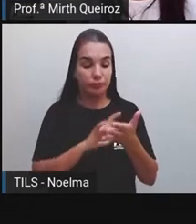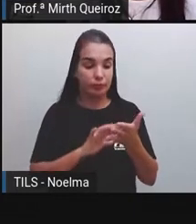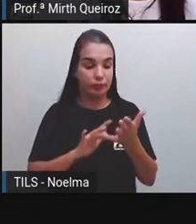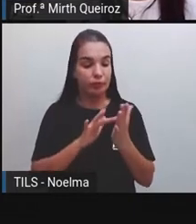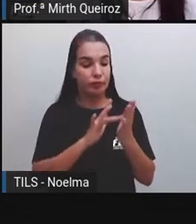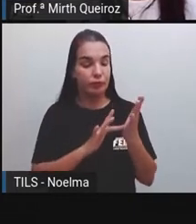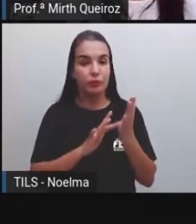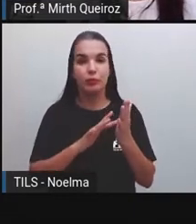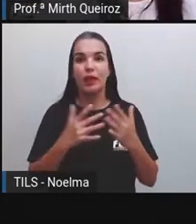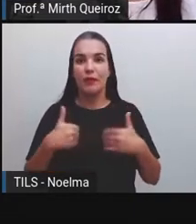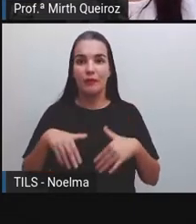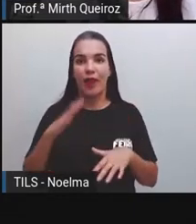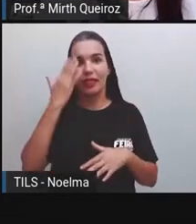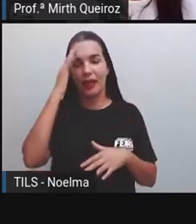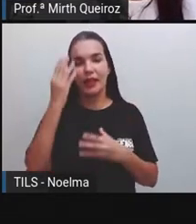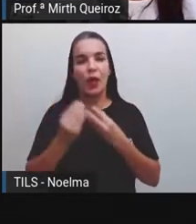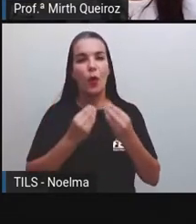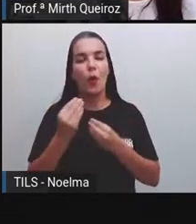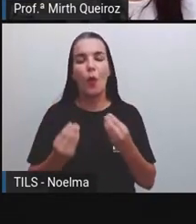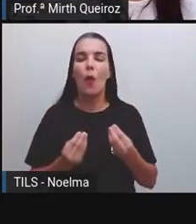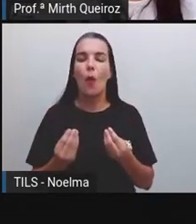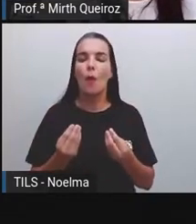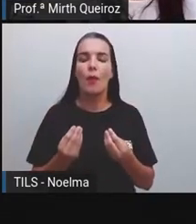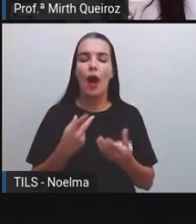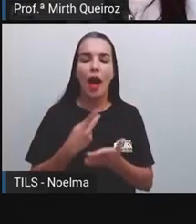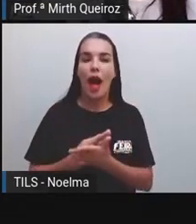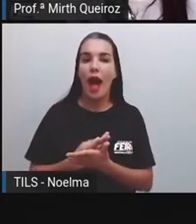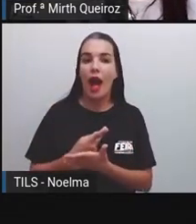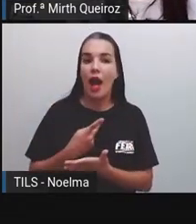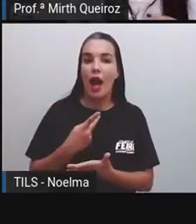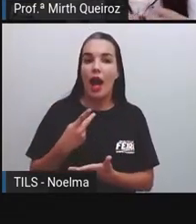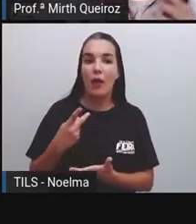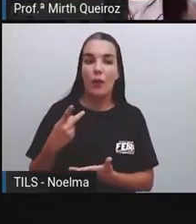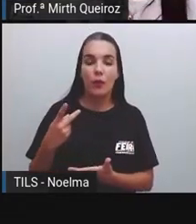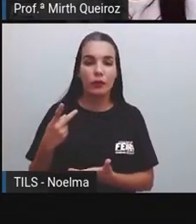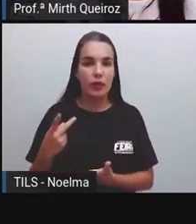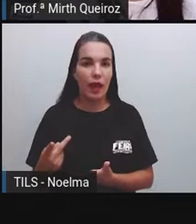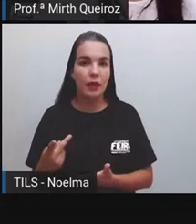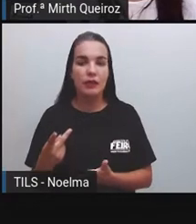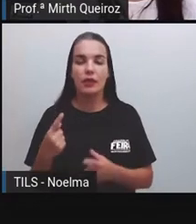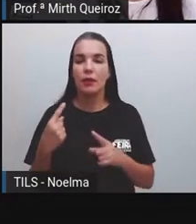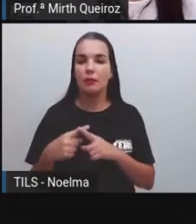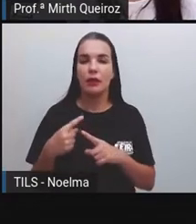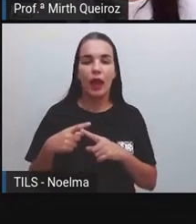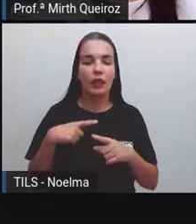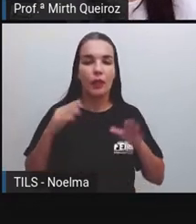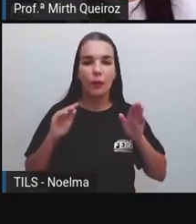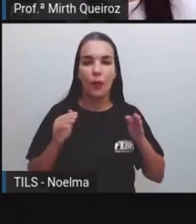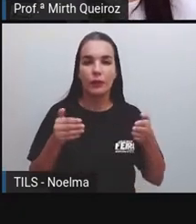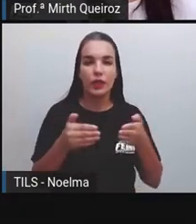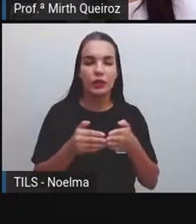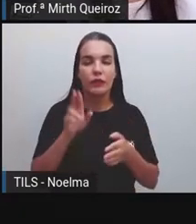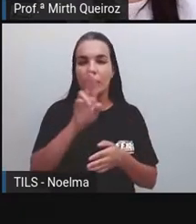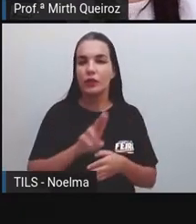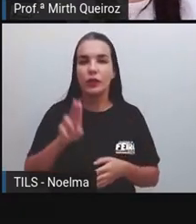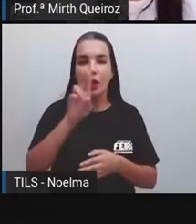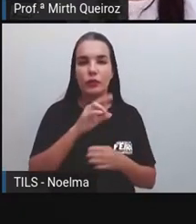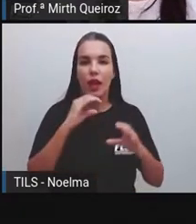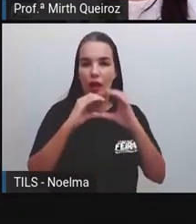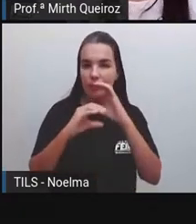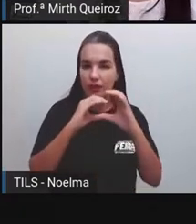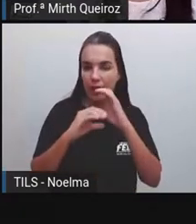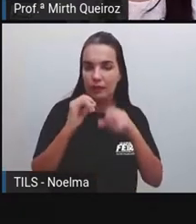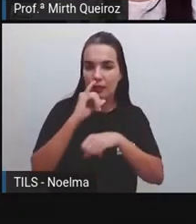vai entender como é que funciona a funcionalidade, no caso, o objetivo, né? Em se utilizar uma rede social,